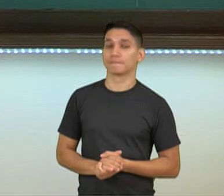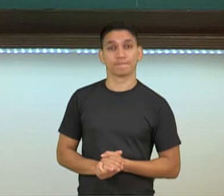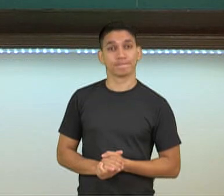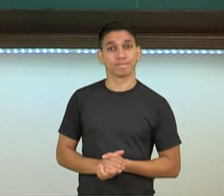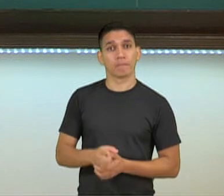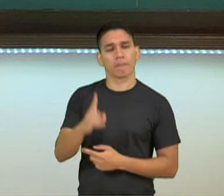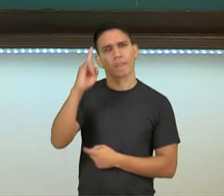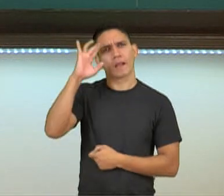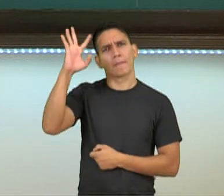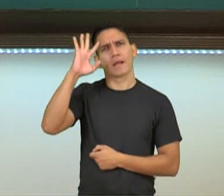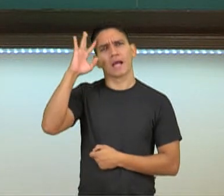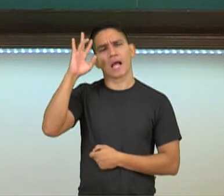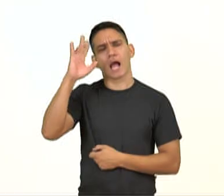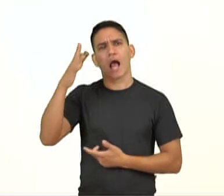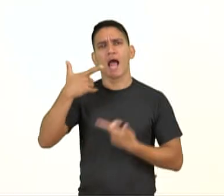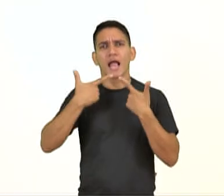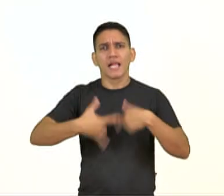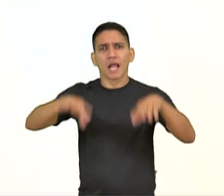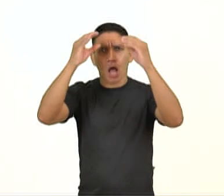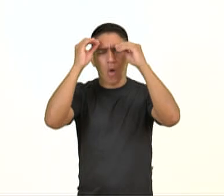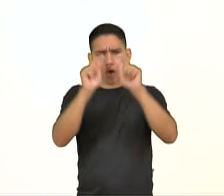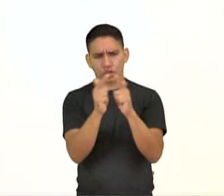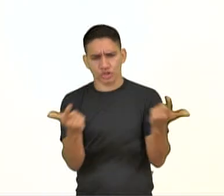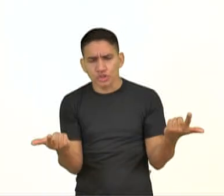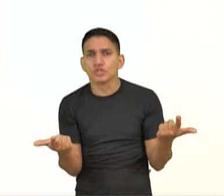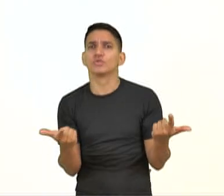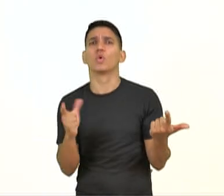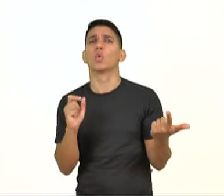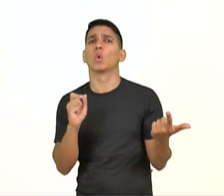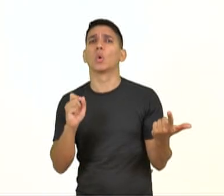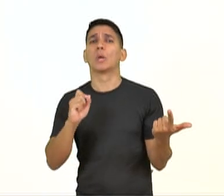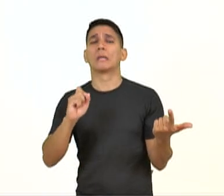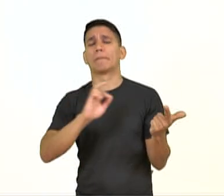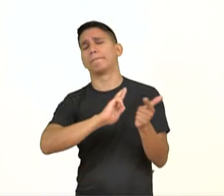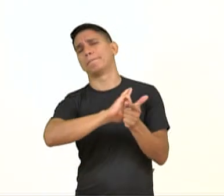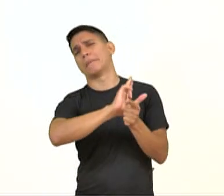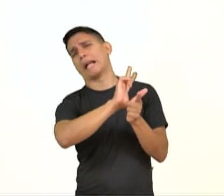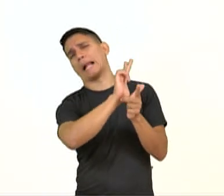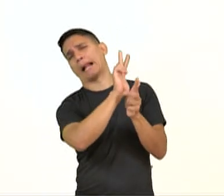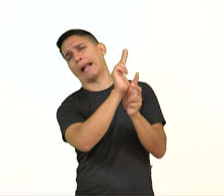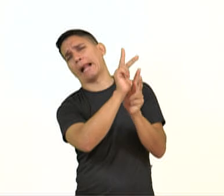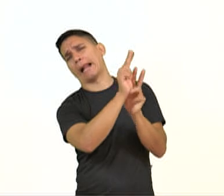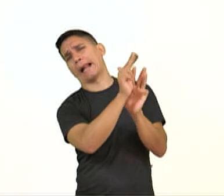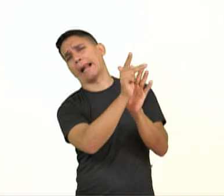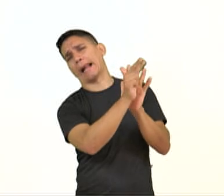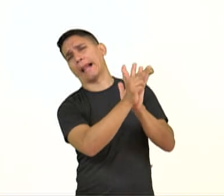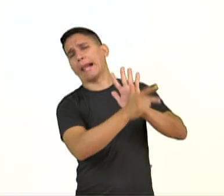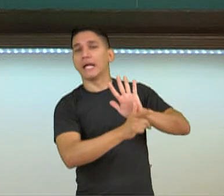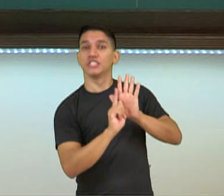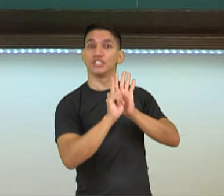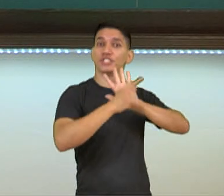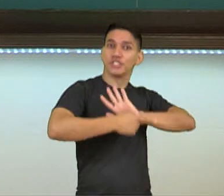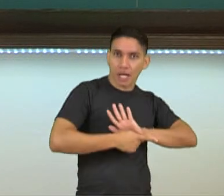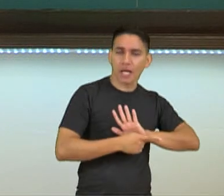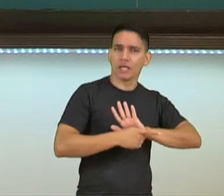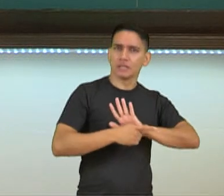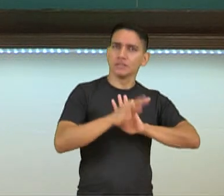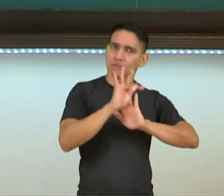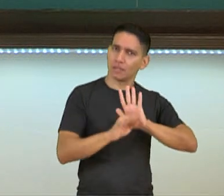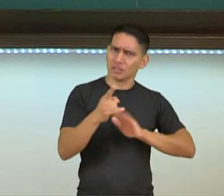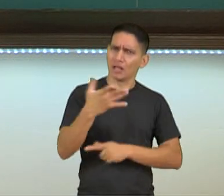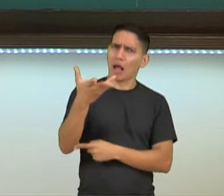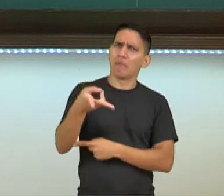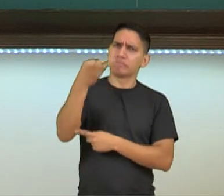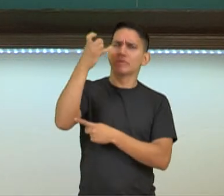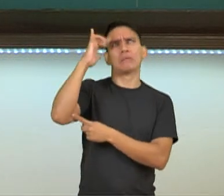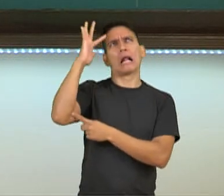Pensar na linguagem jornalística é pensar em múltiplos gêneros textuais. Você já parou para pensar na